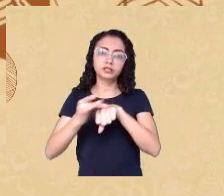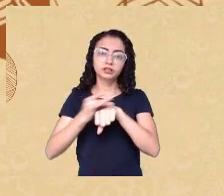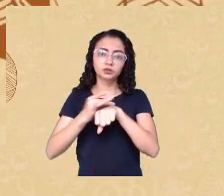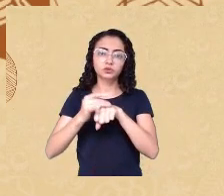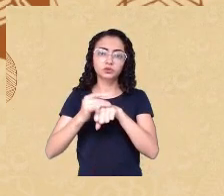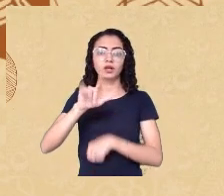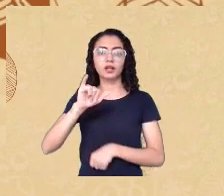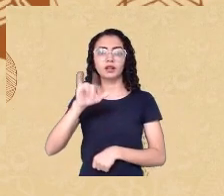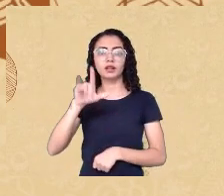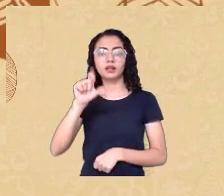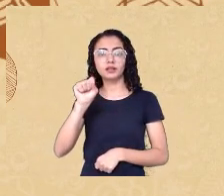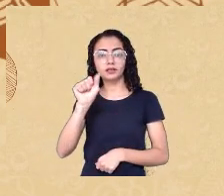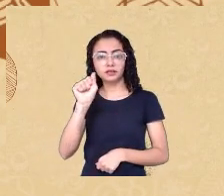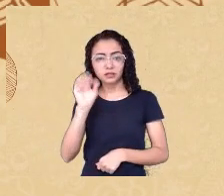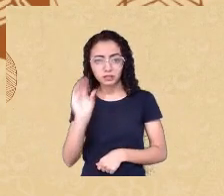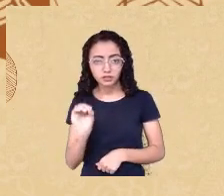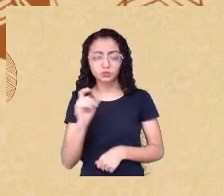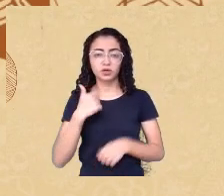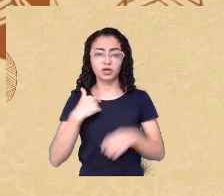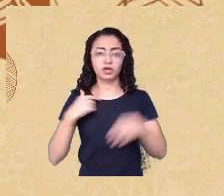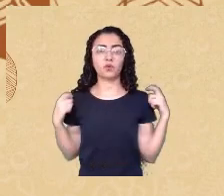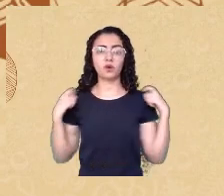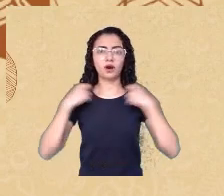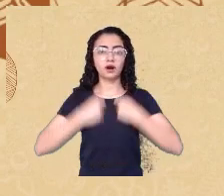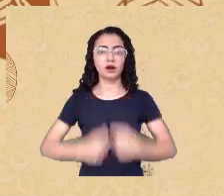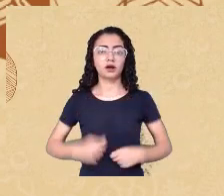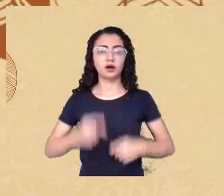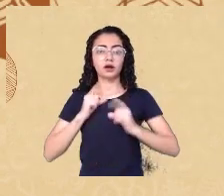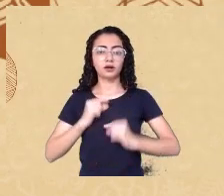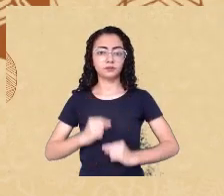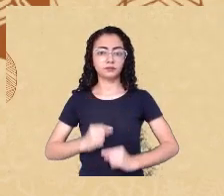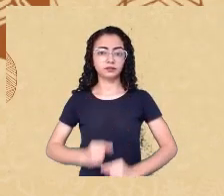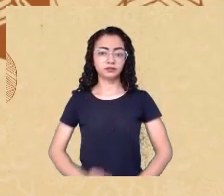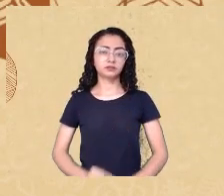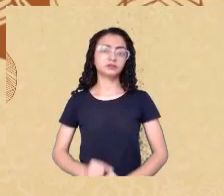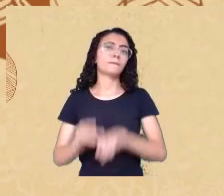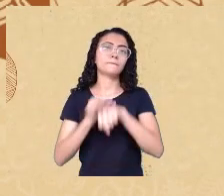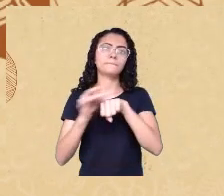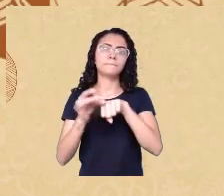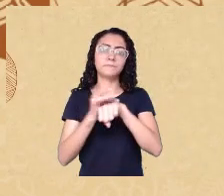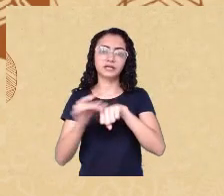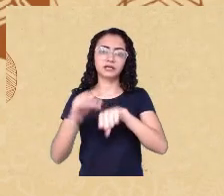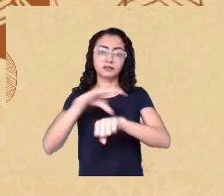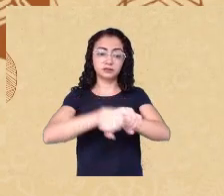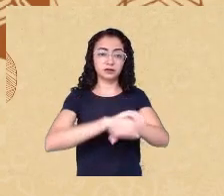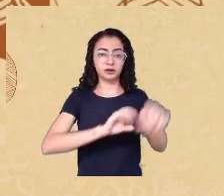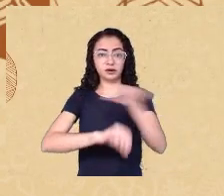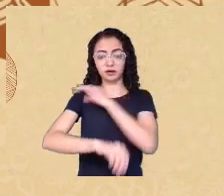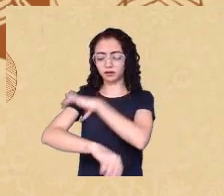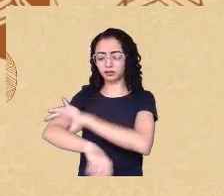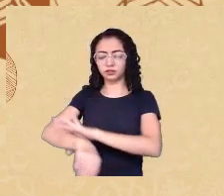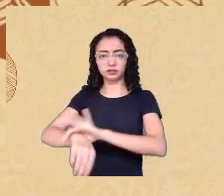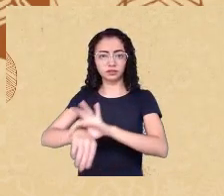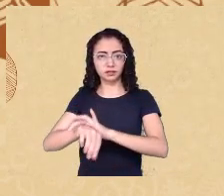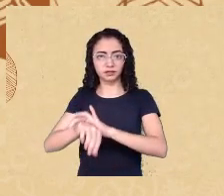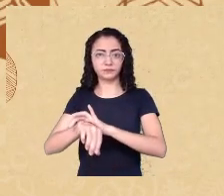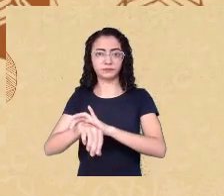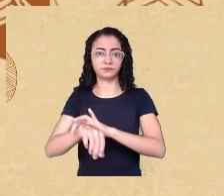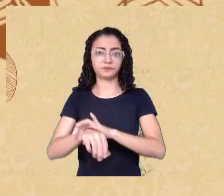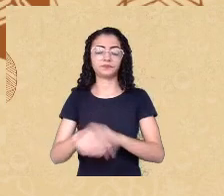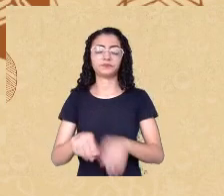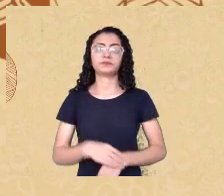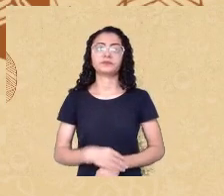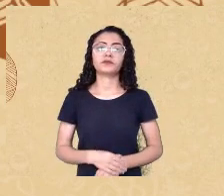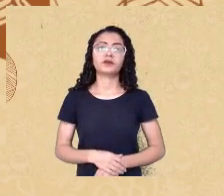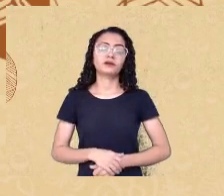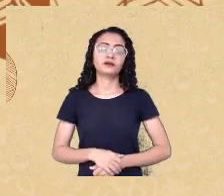camiseta de botão da cor preta também, de manga comprida, que está dobrada até a altura do cotovelo. Estou usando um fone